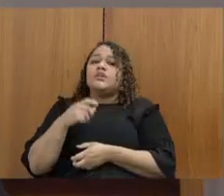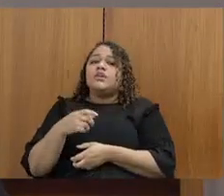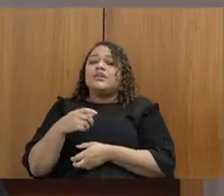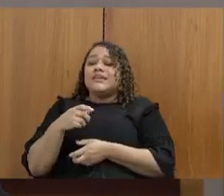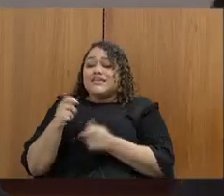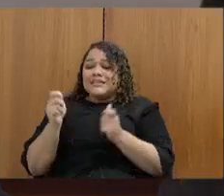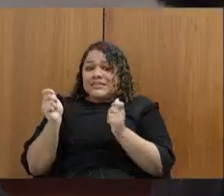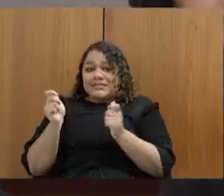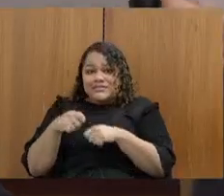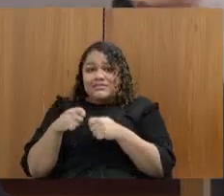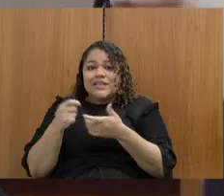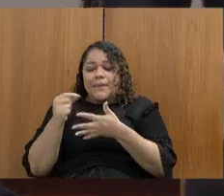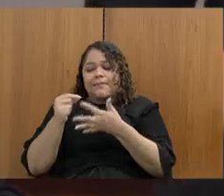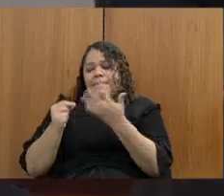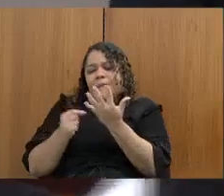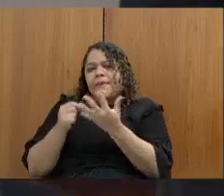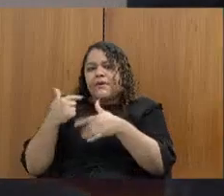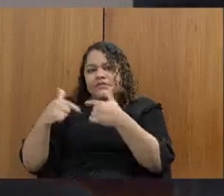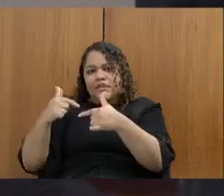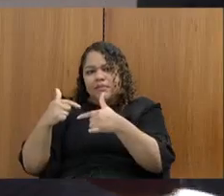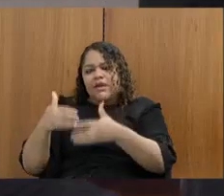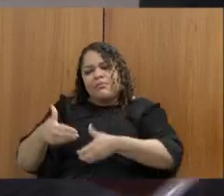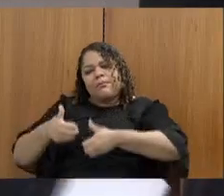fazer isso, se Deus quiser, até o final do ano.